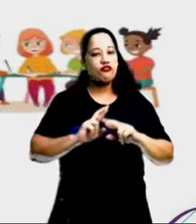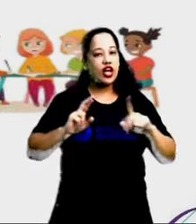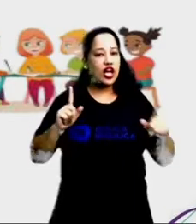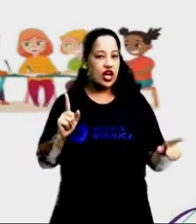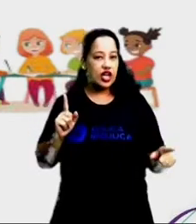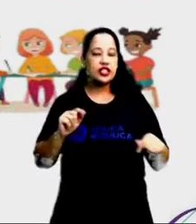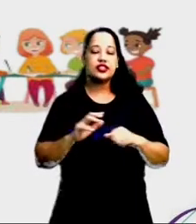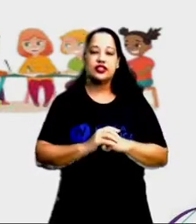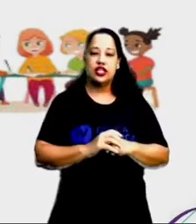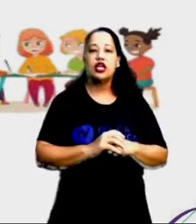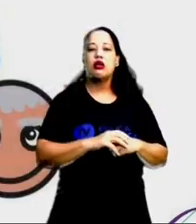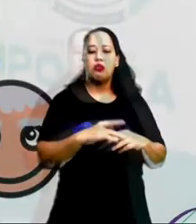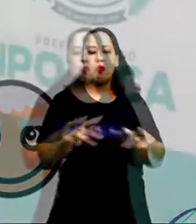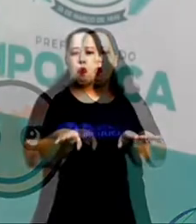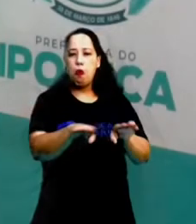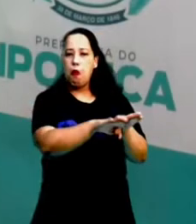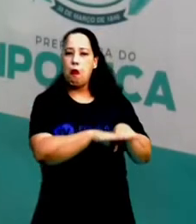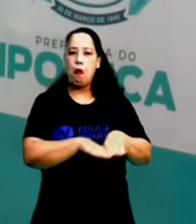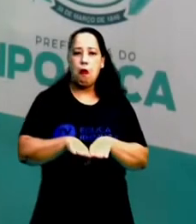ninguém igual.